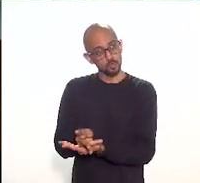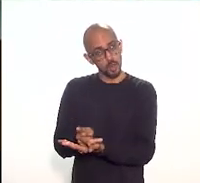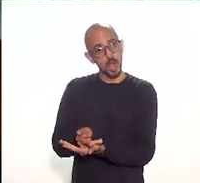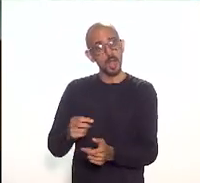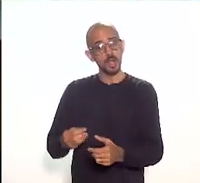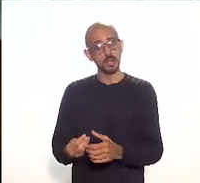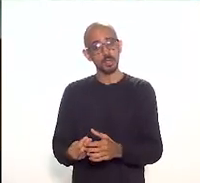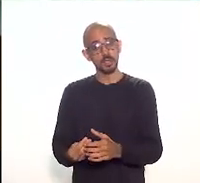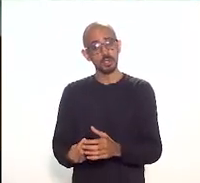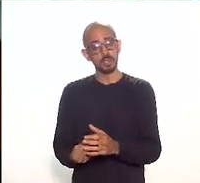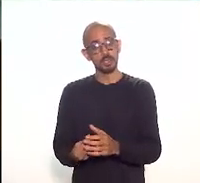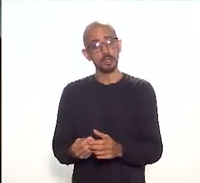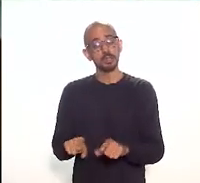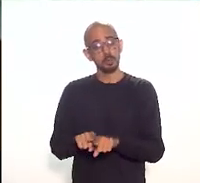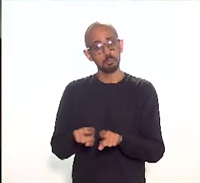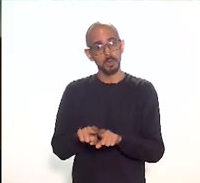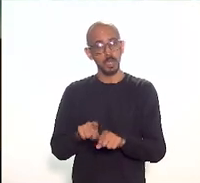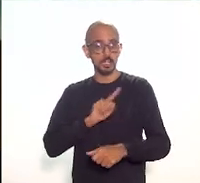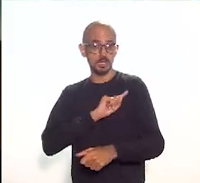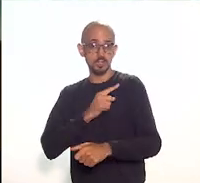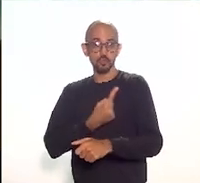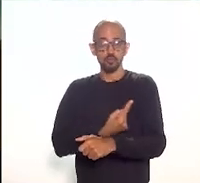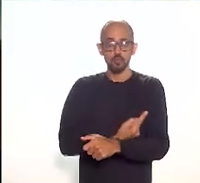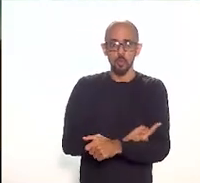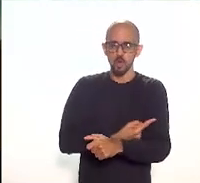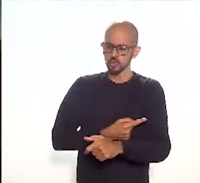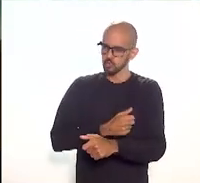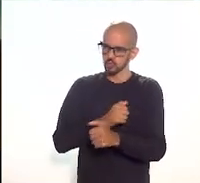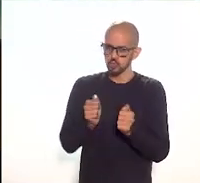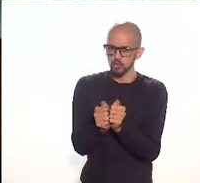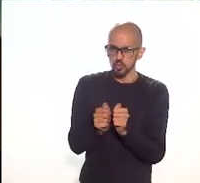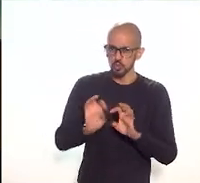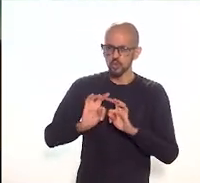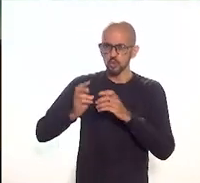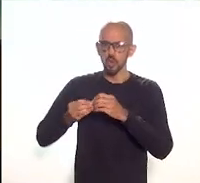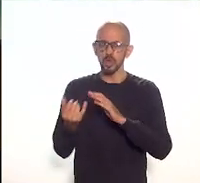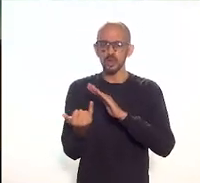das instituições. ele é muito oportuno também nesse sentido de valorizar